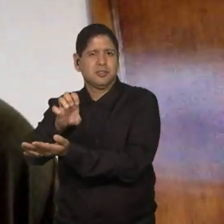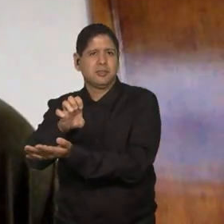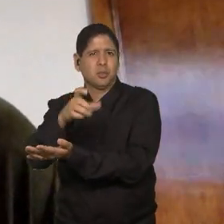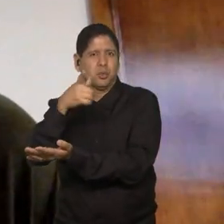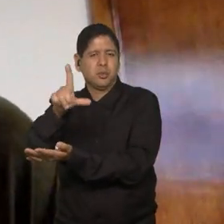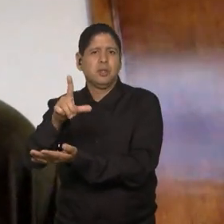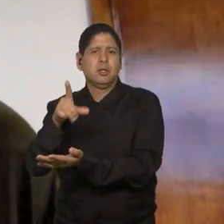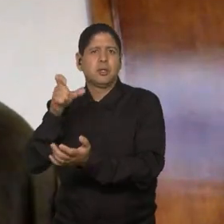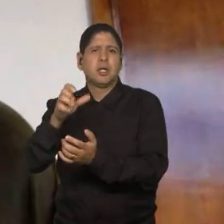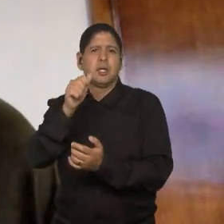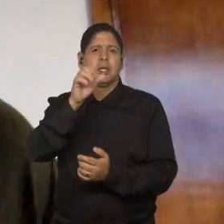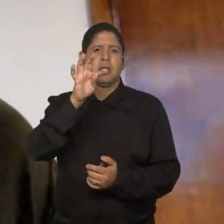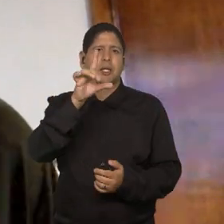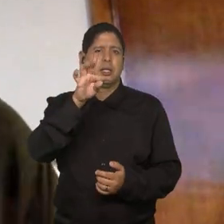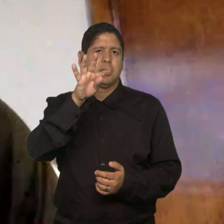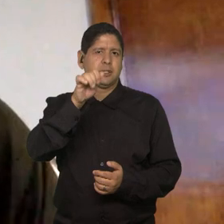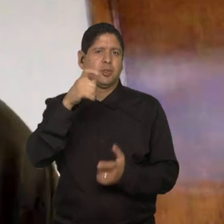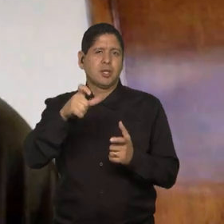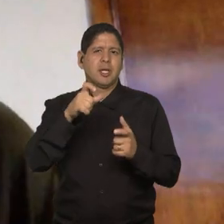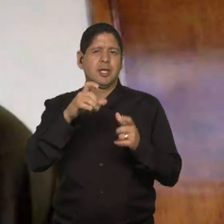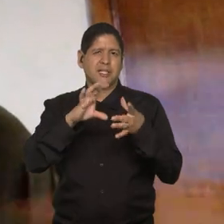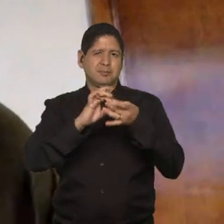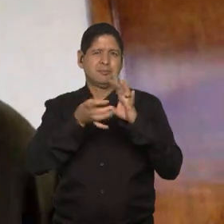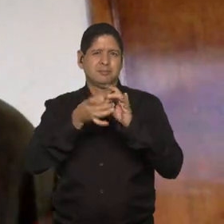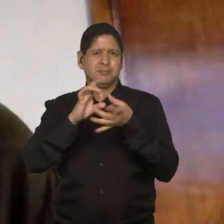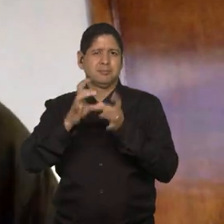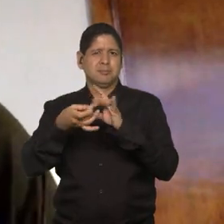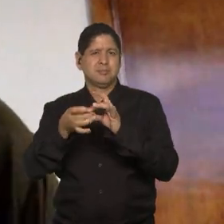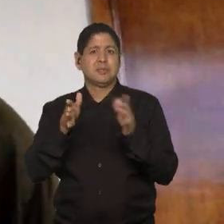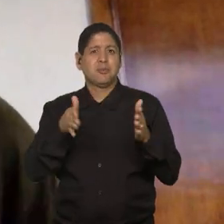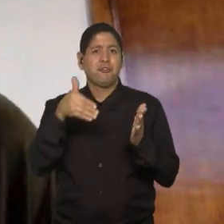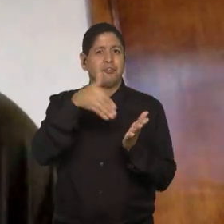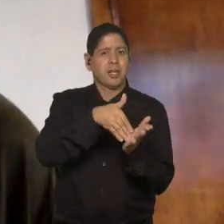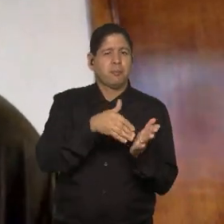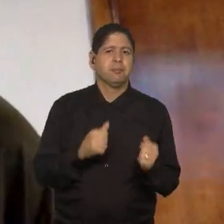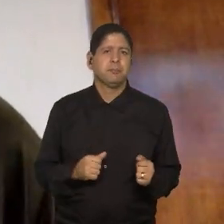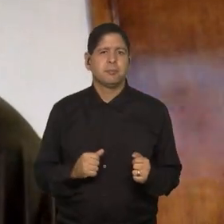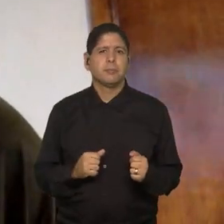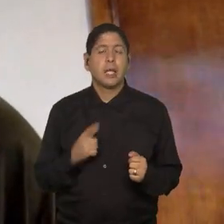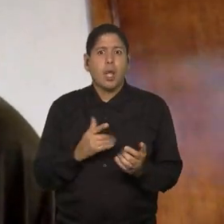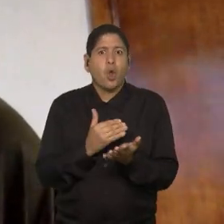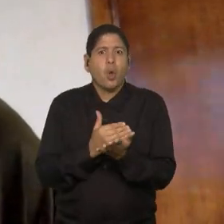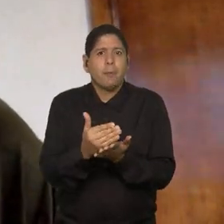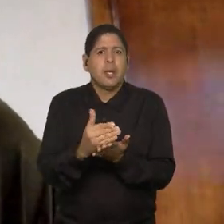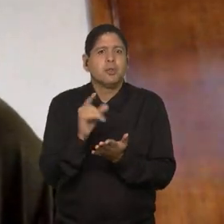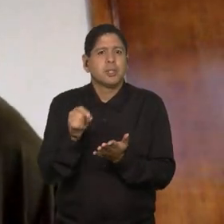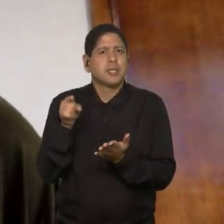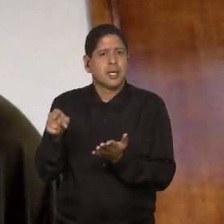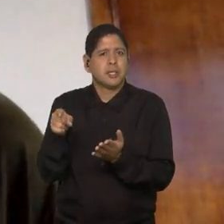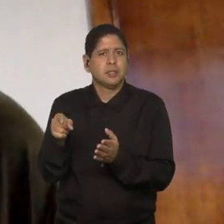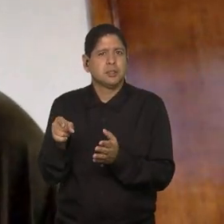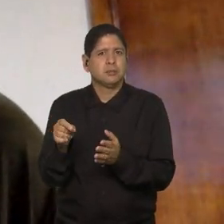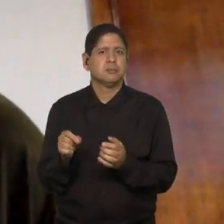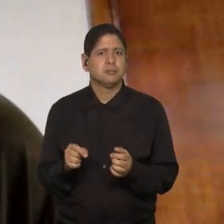em Atlanta, na mesma Vila Olímpica, para essa fase final. E era o começo ali dessa